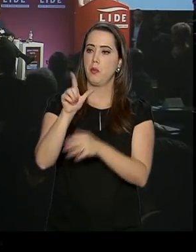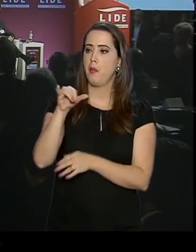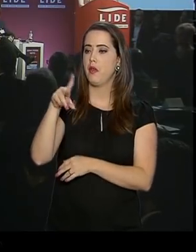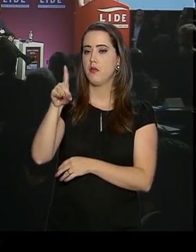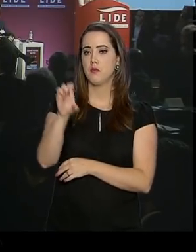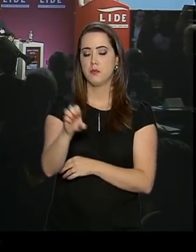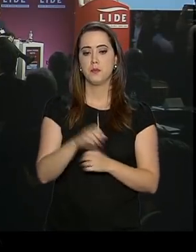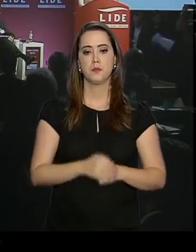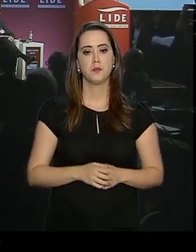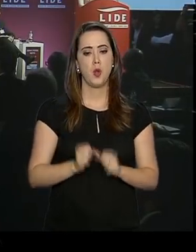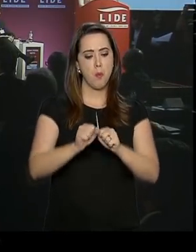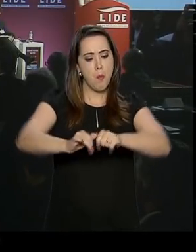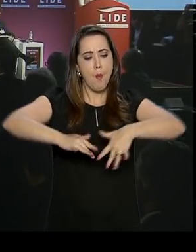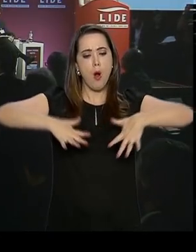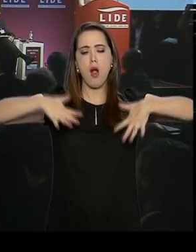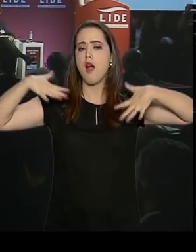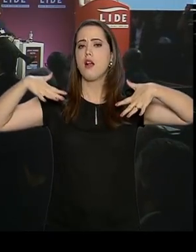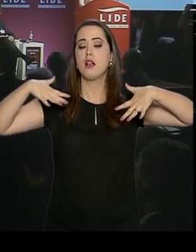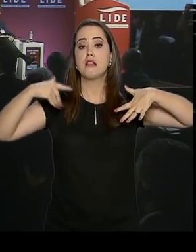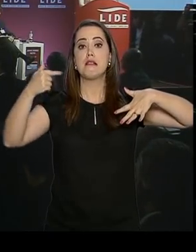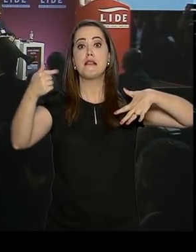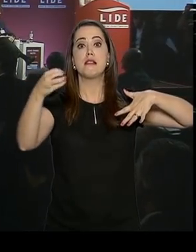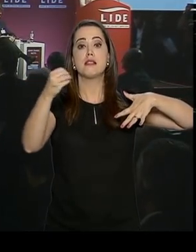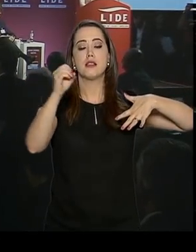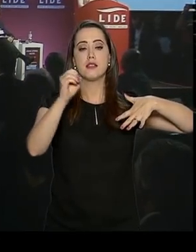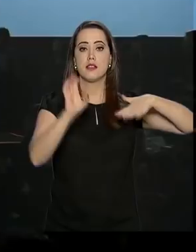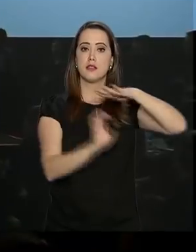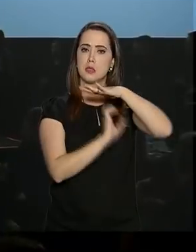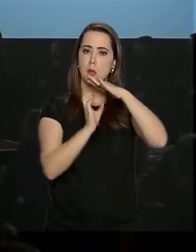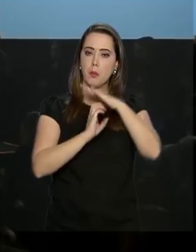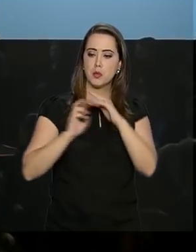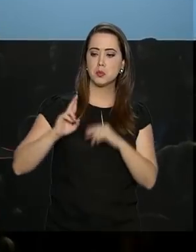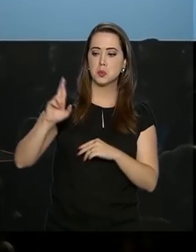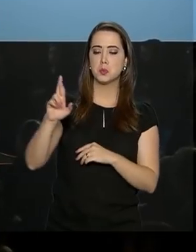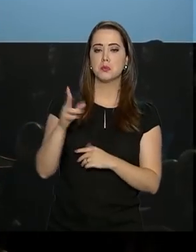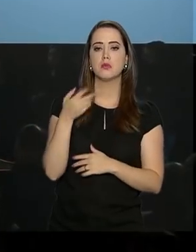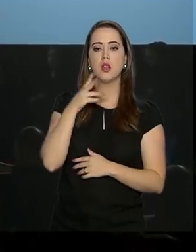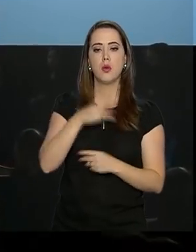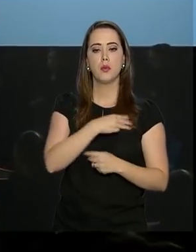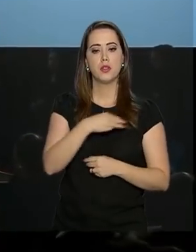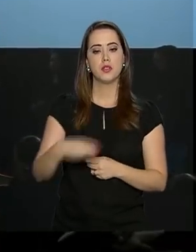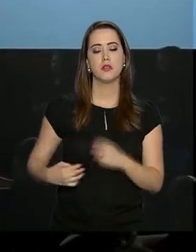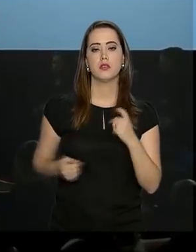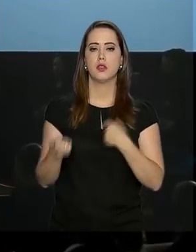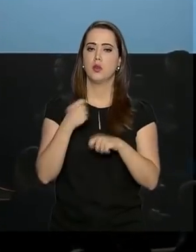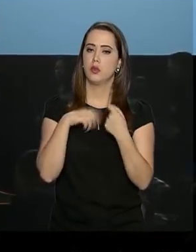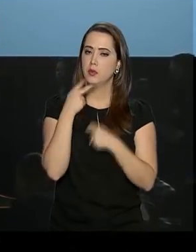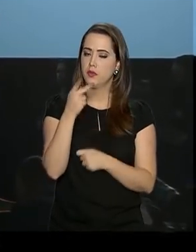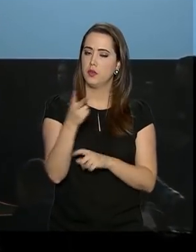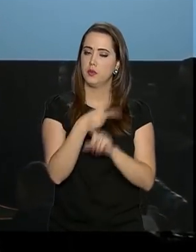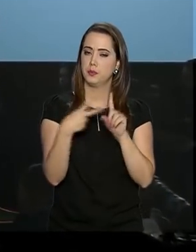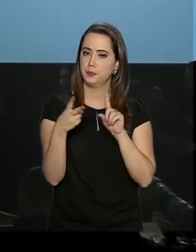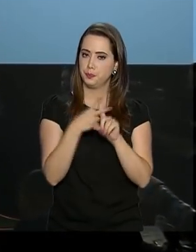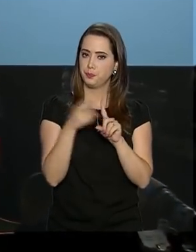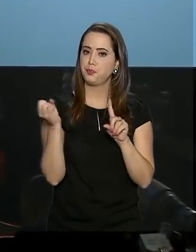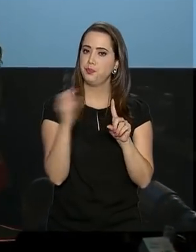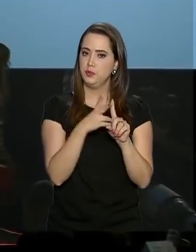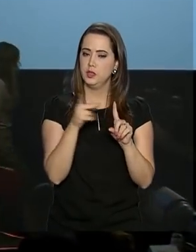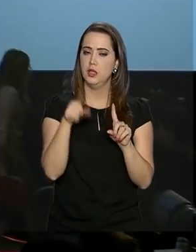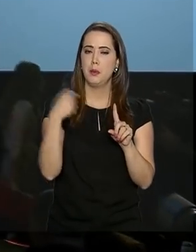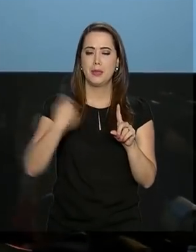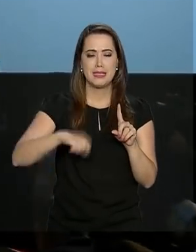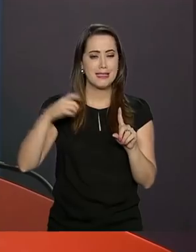Para uma plateia com mais de 700 empresários e presidentes de empresas, o ministro da Economia classificou a reforma da Previdência como sendo